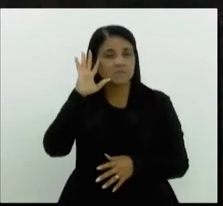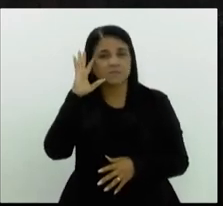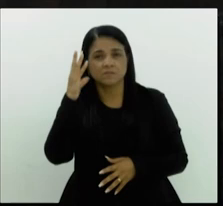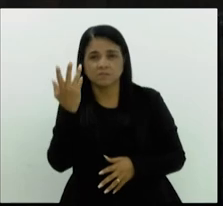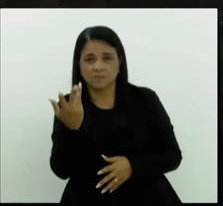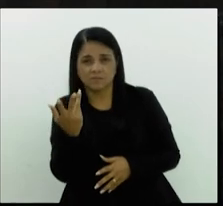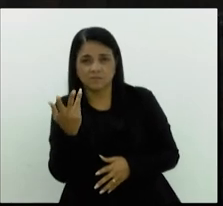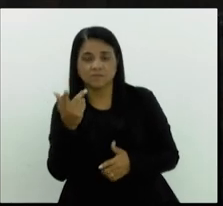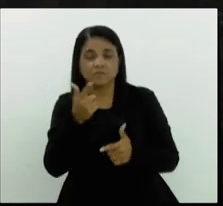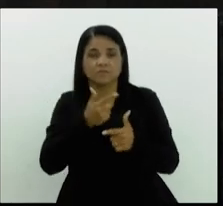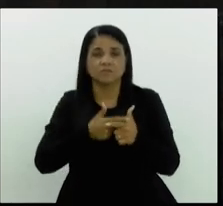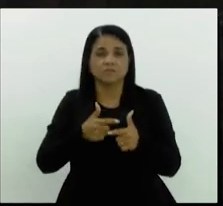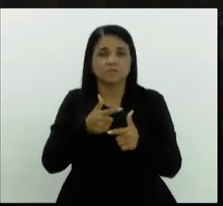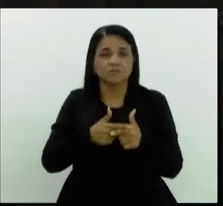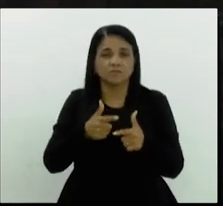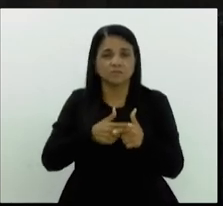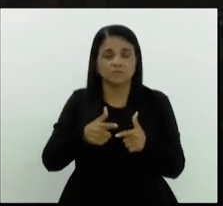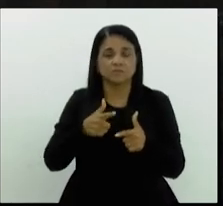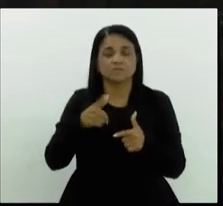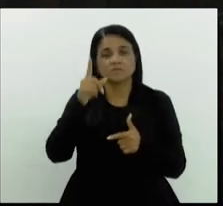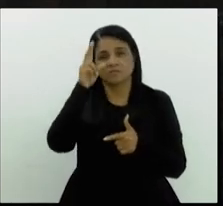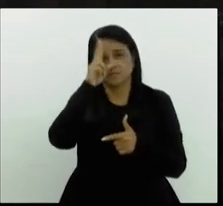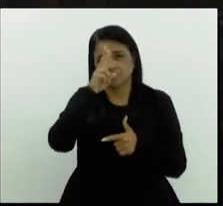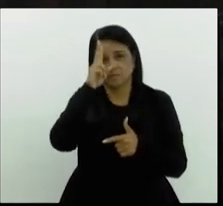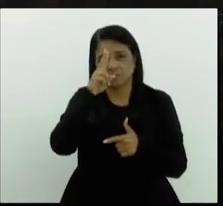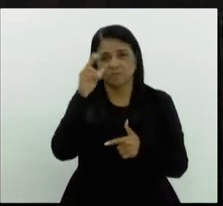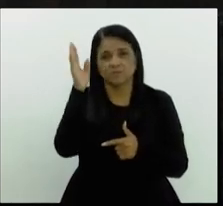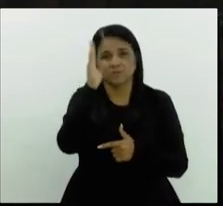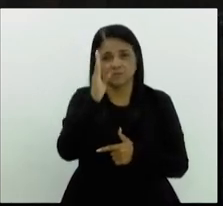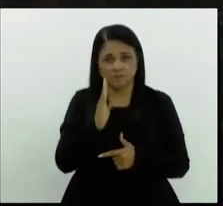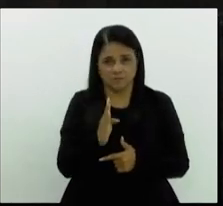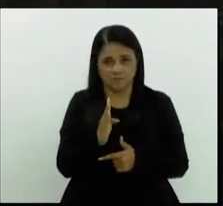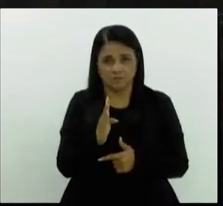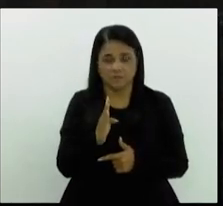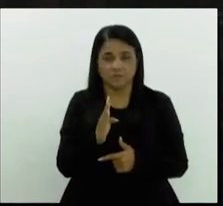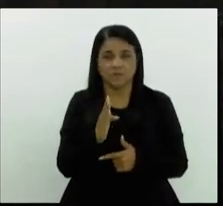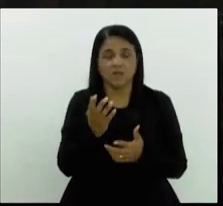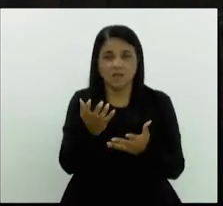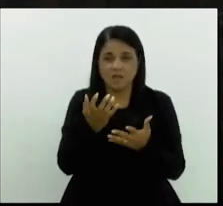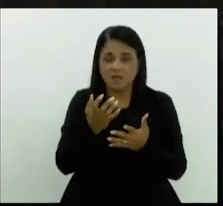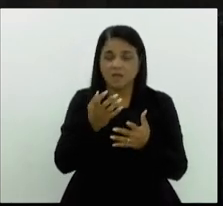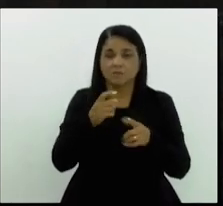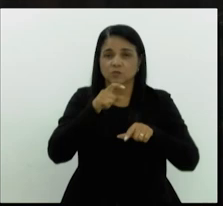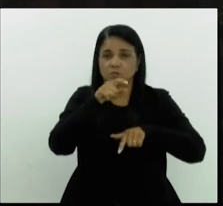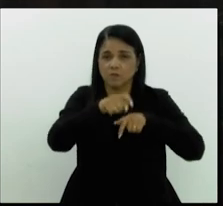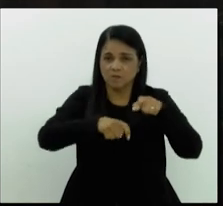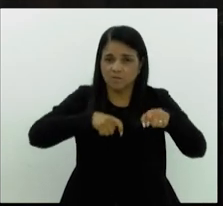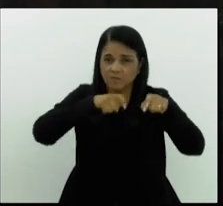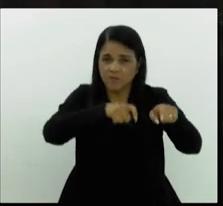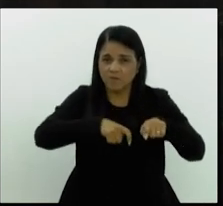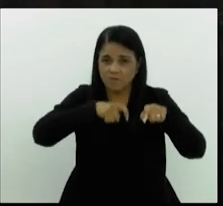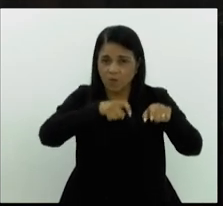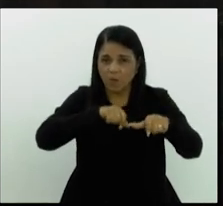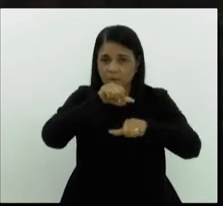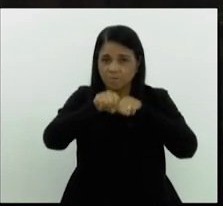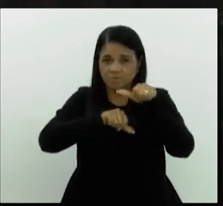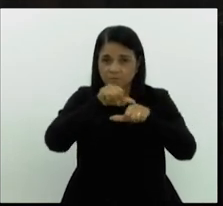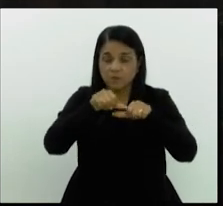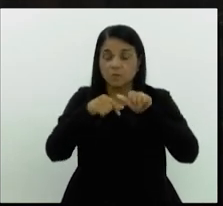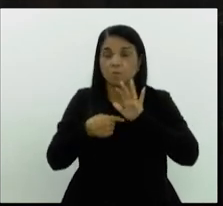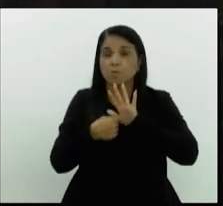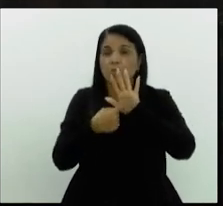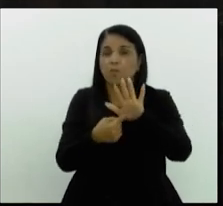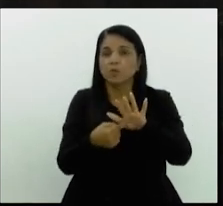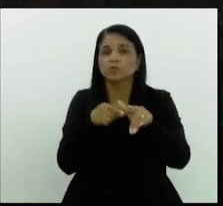os problemas históricos do nosso país. Queremos uma reforma agrária que proporcione